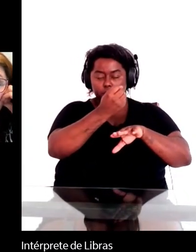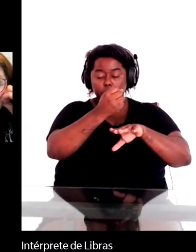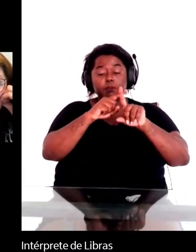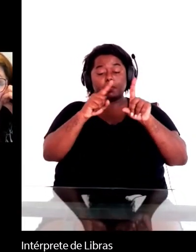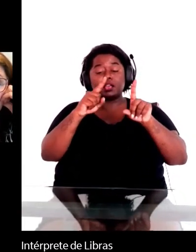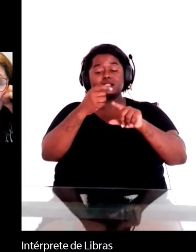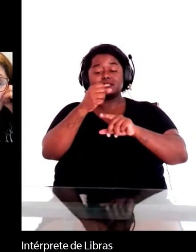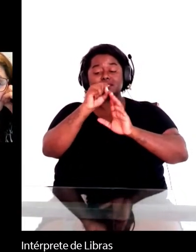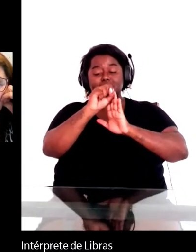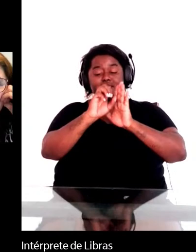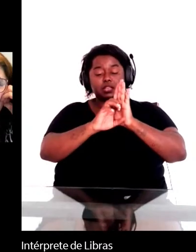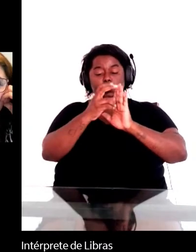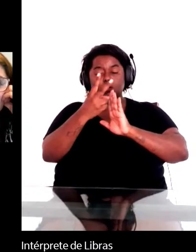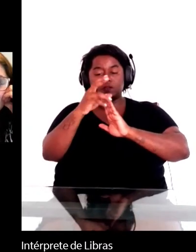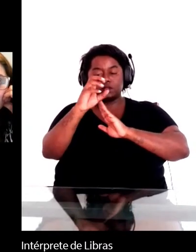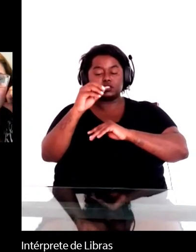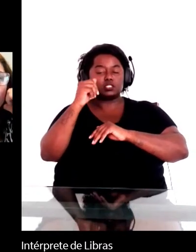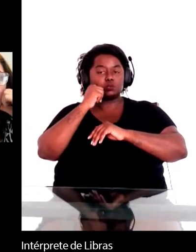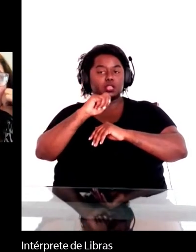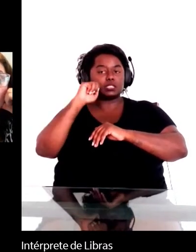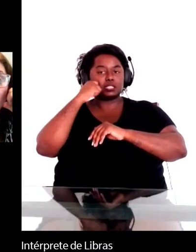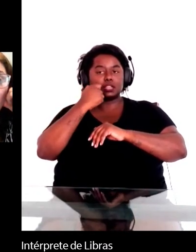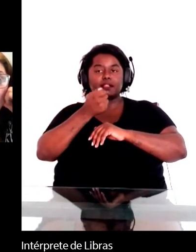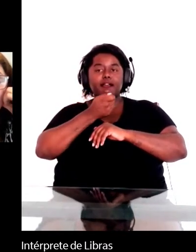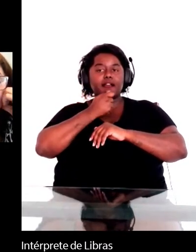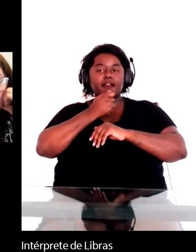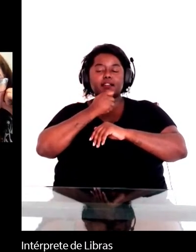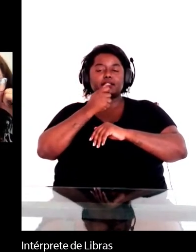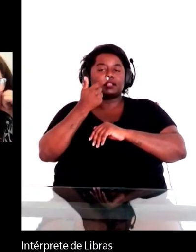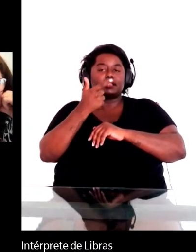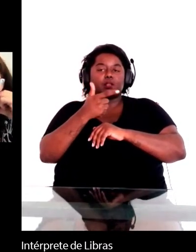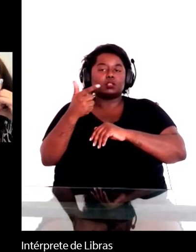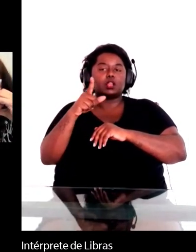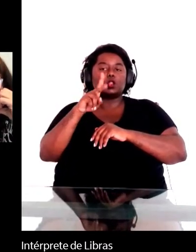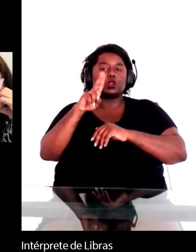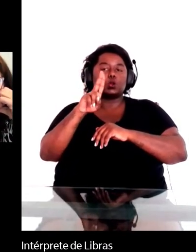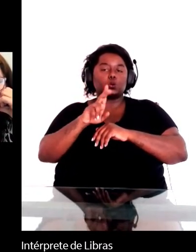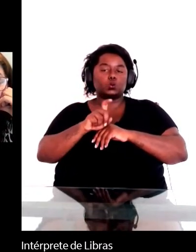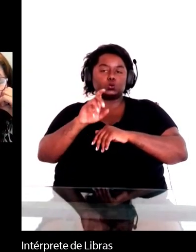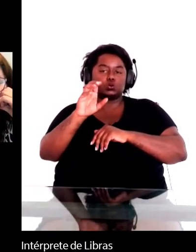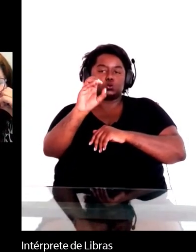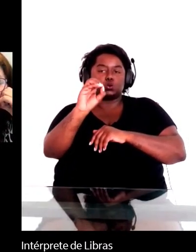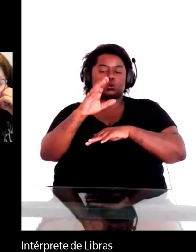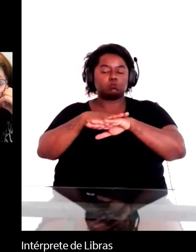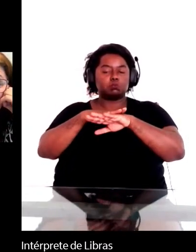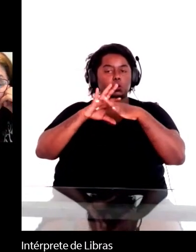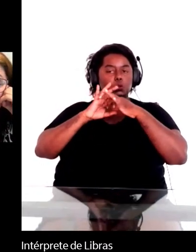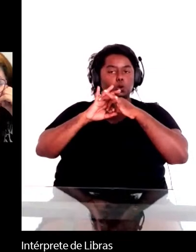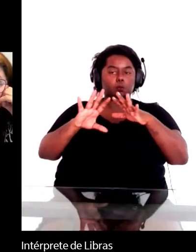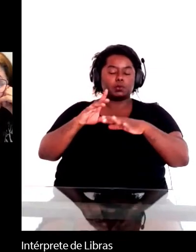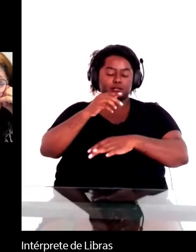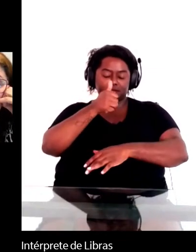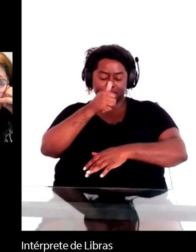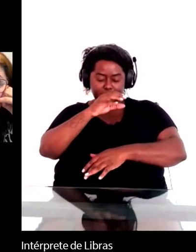o luxo da autonomia total. Embora alguns possam argumentar que, ao se recusar a dar autoridade